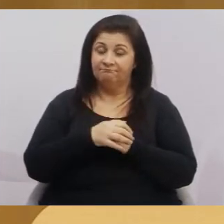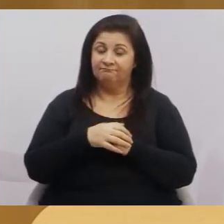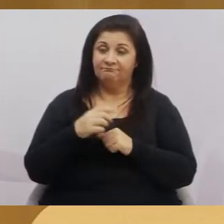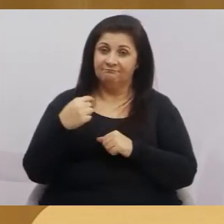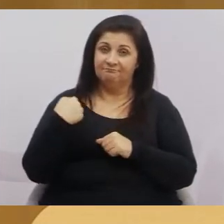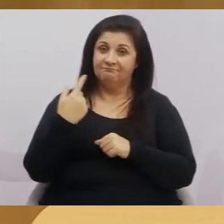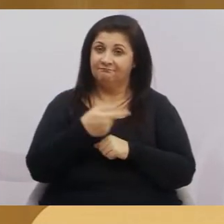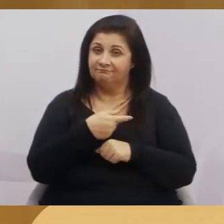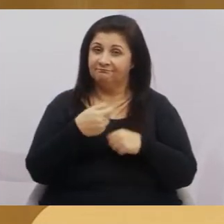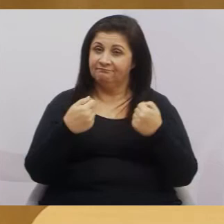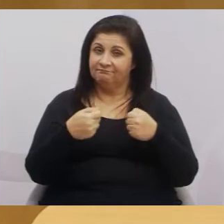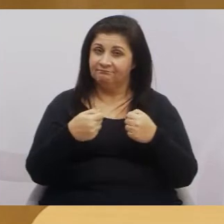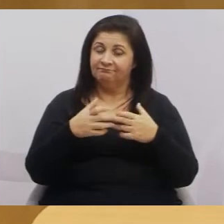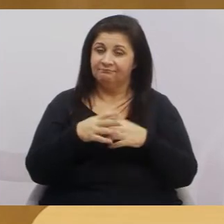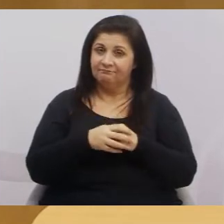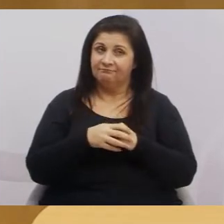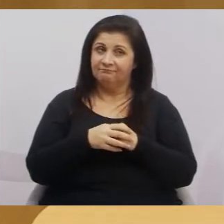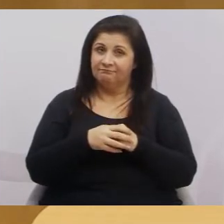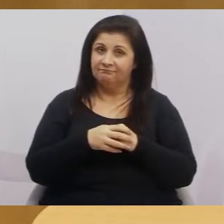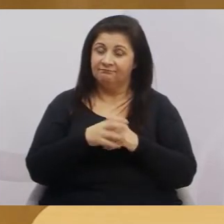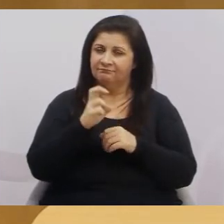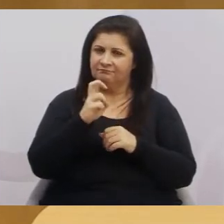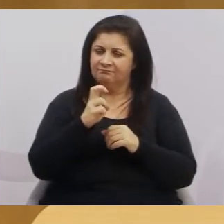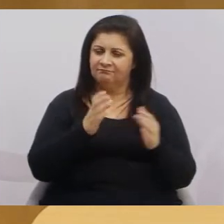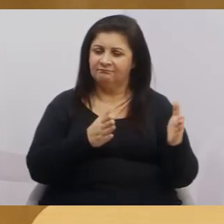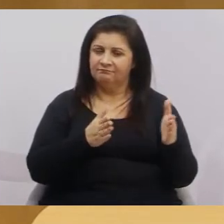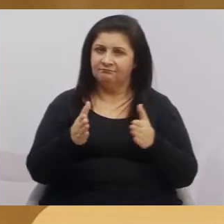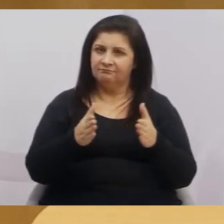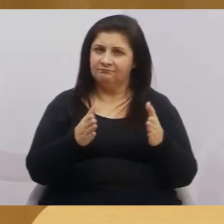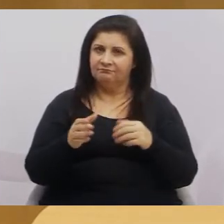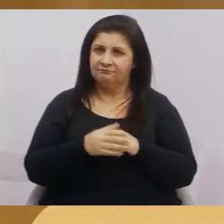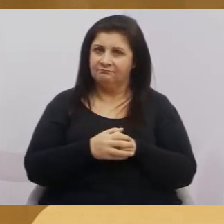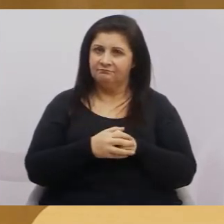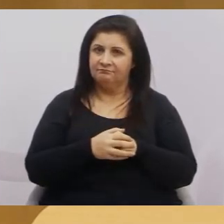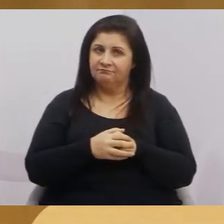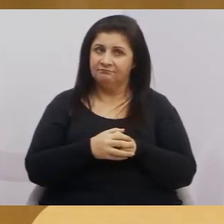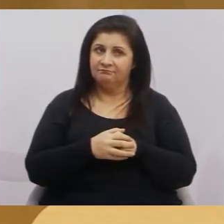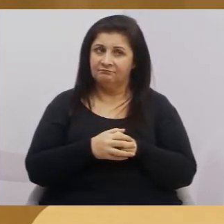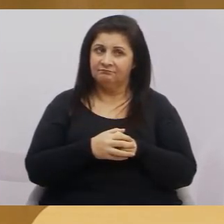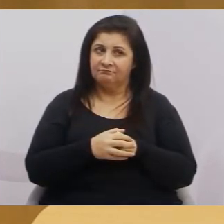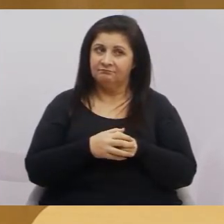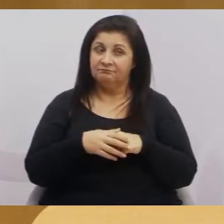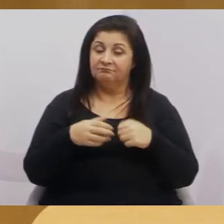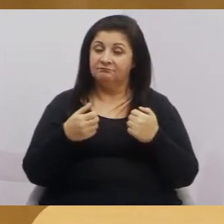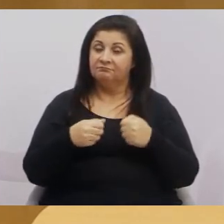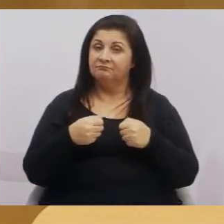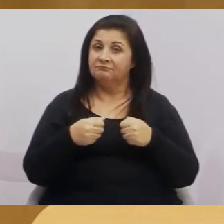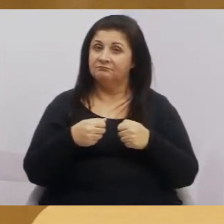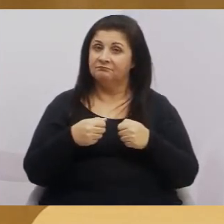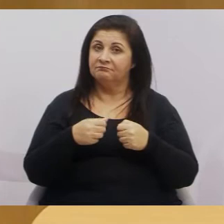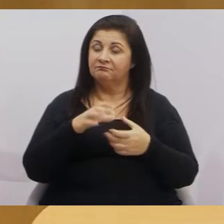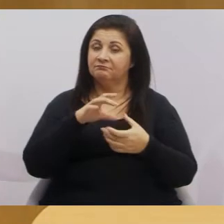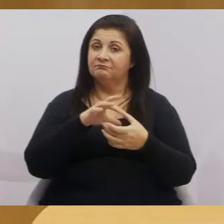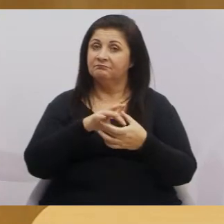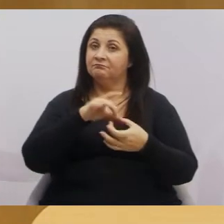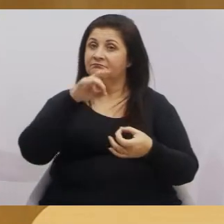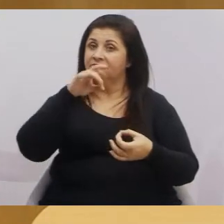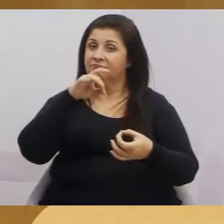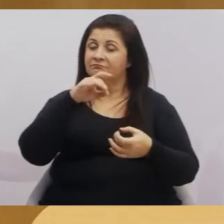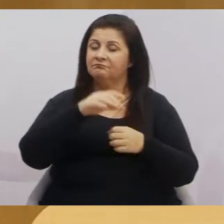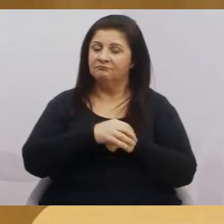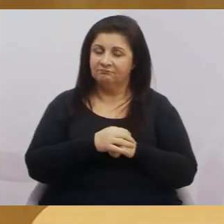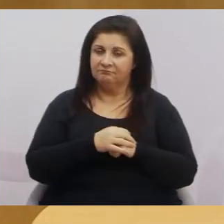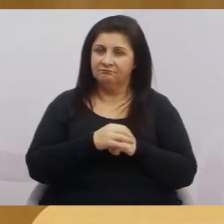tenho quatro mandatos, fui eleito, tenho cinco mandatos, mas tenho quatro mandatos diretos, tem que ter muita democracia nessa Câmara Municipal.